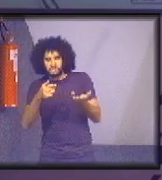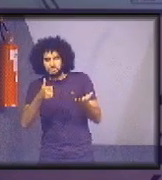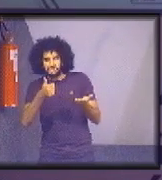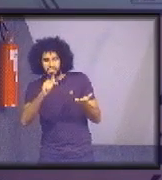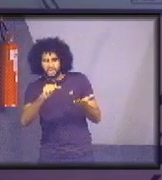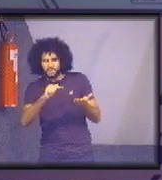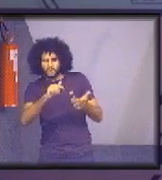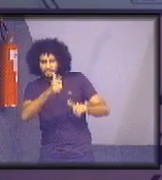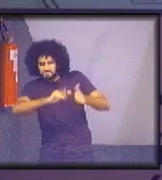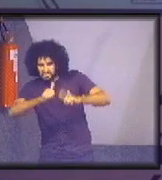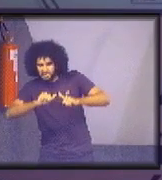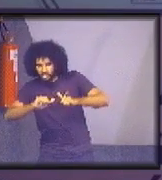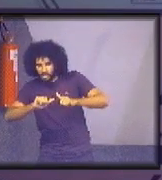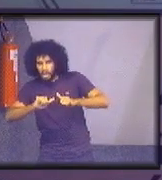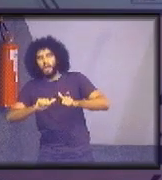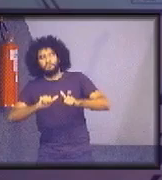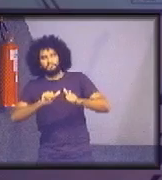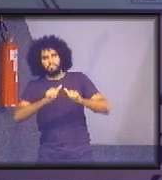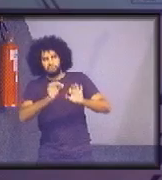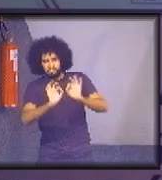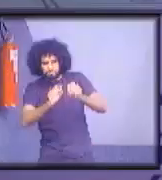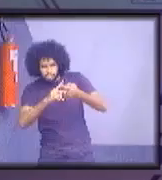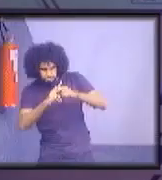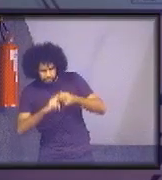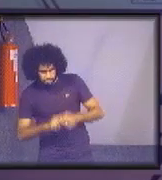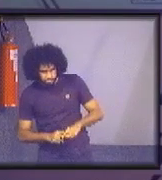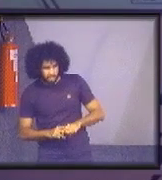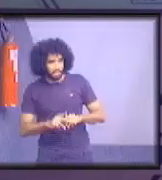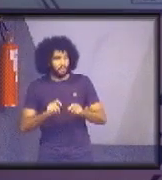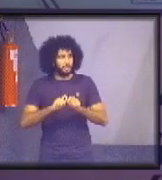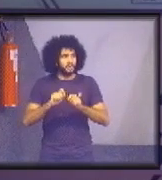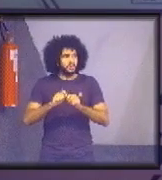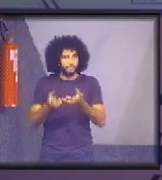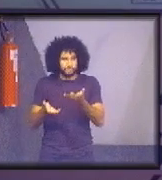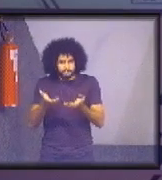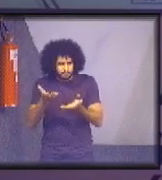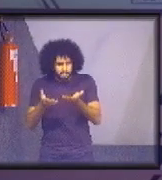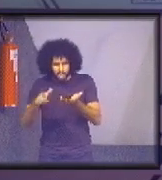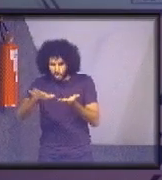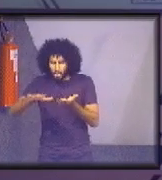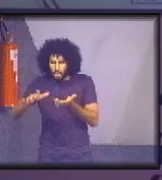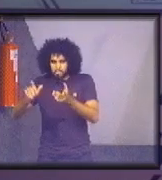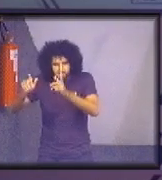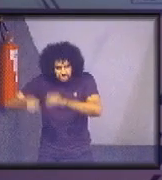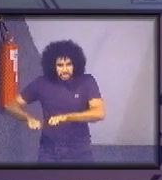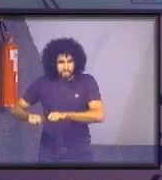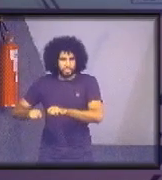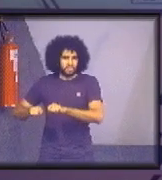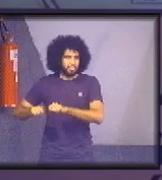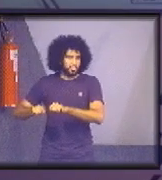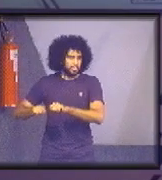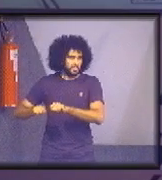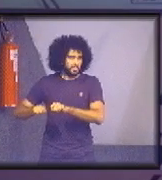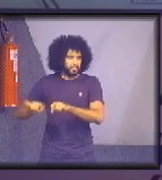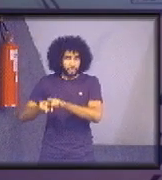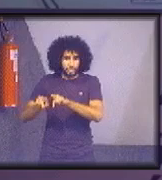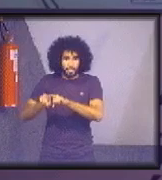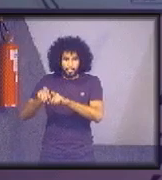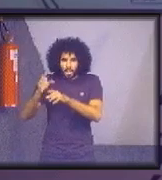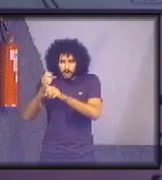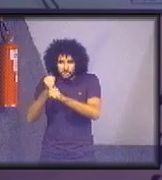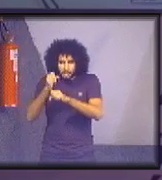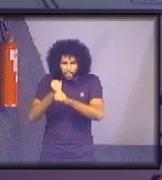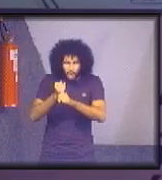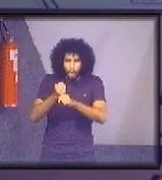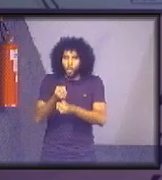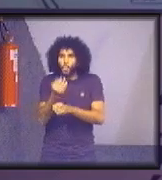Então, a gente fez um levantamento das áreas disponíveis, calculamos a necessidade